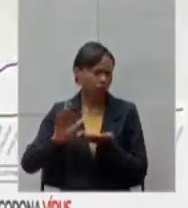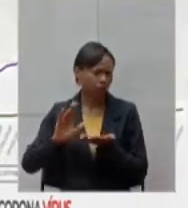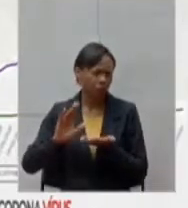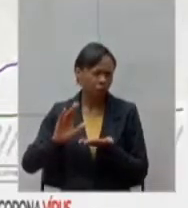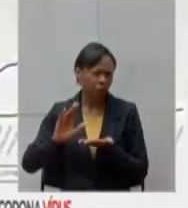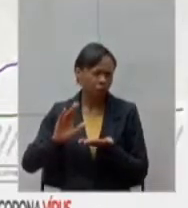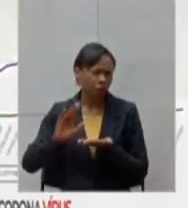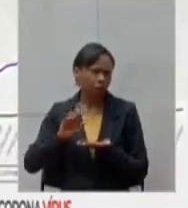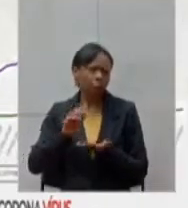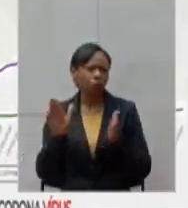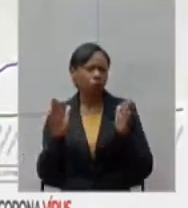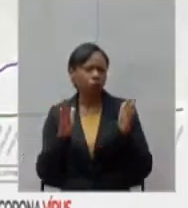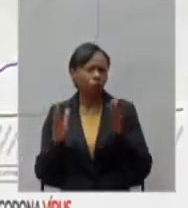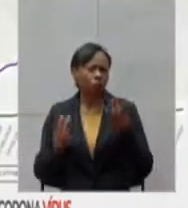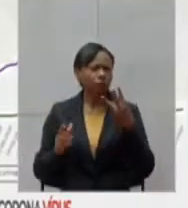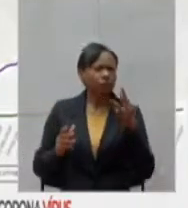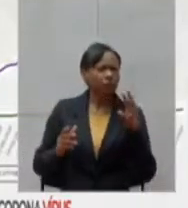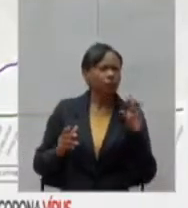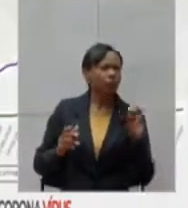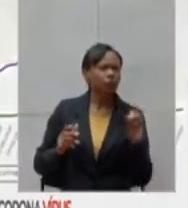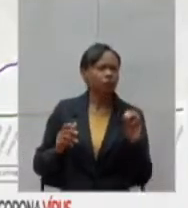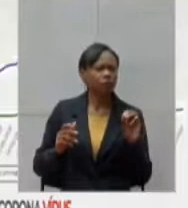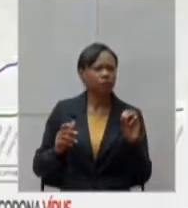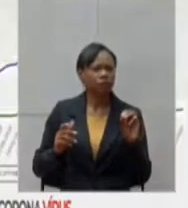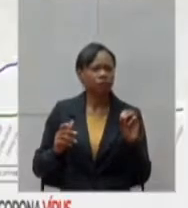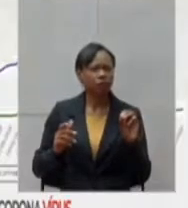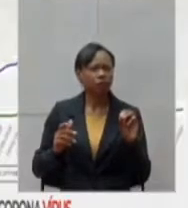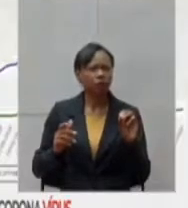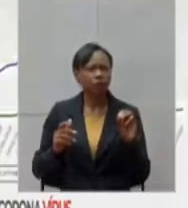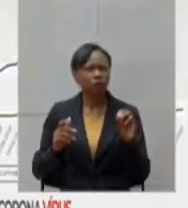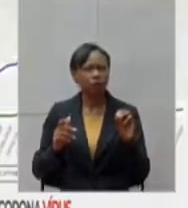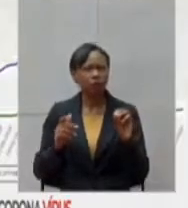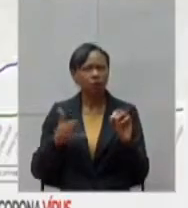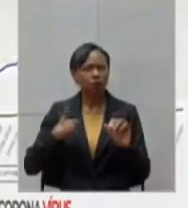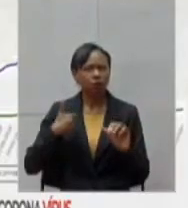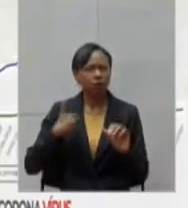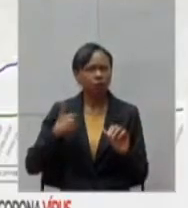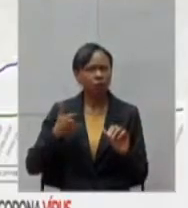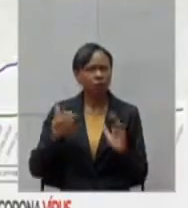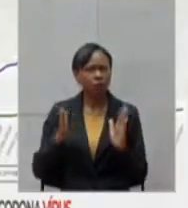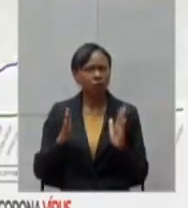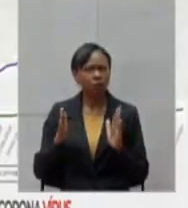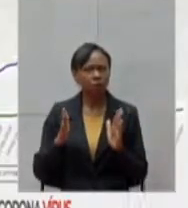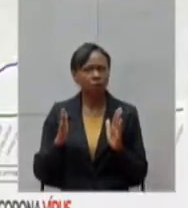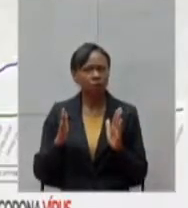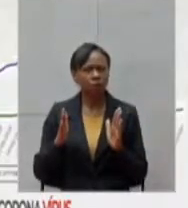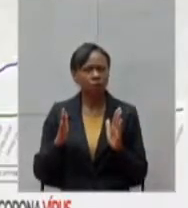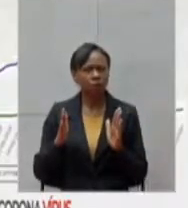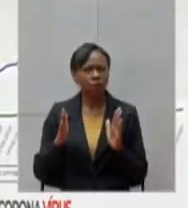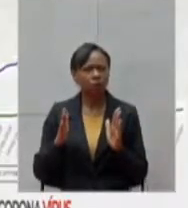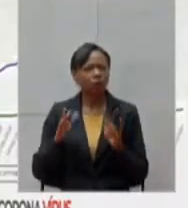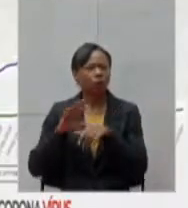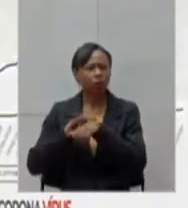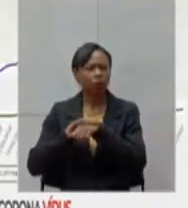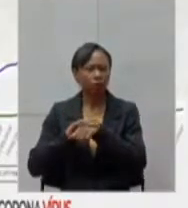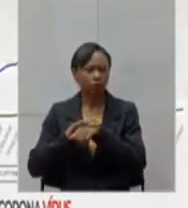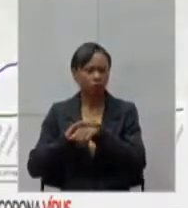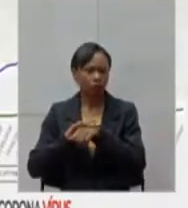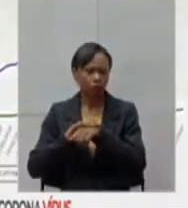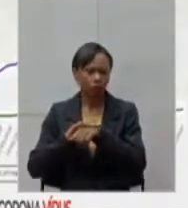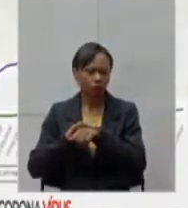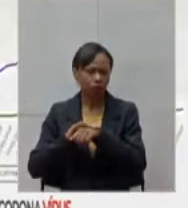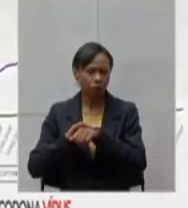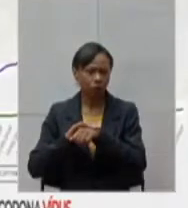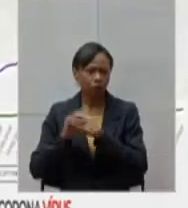e as comorbidades, ou seja, as doenças associadas às pessoas que tiveram coronavírus,